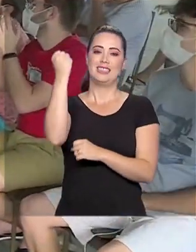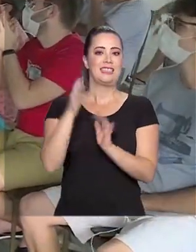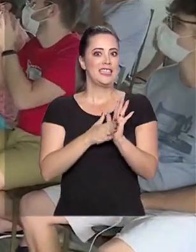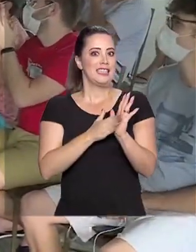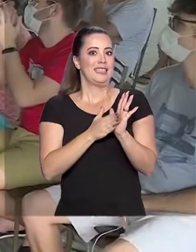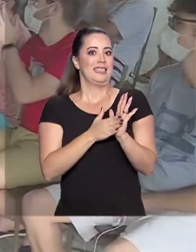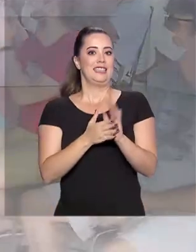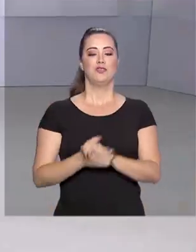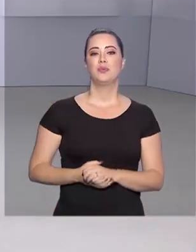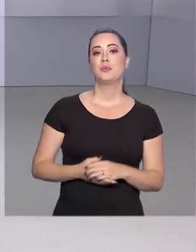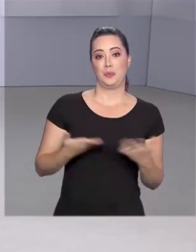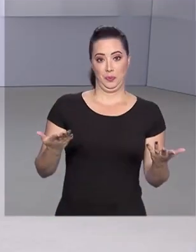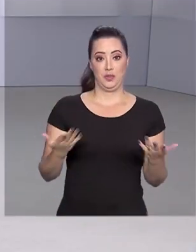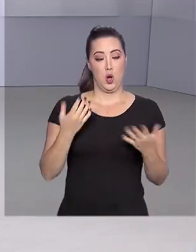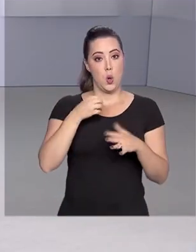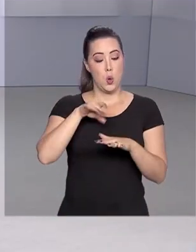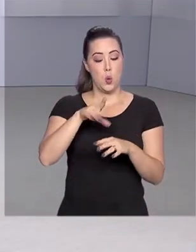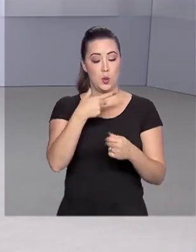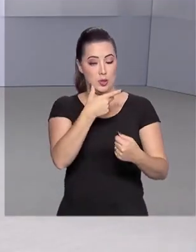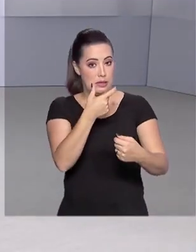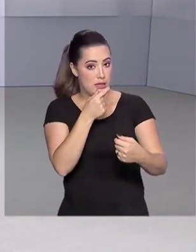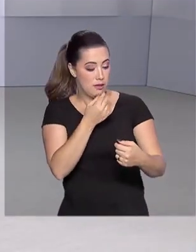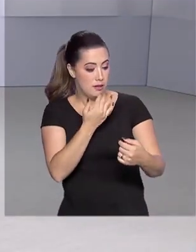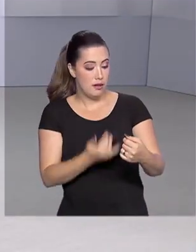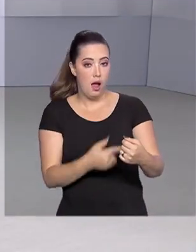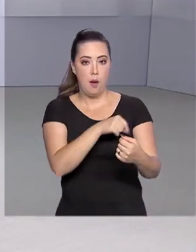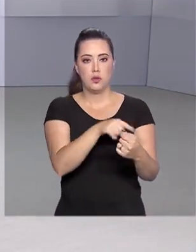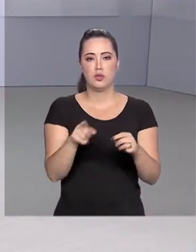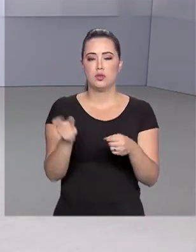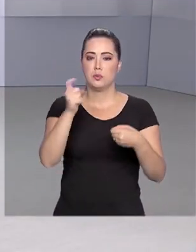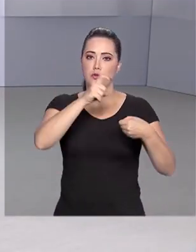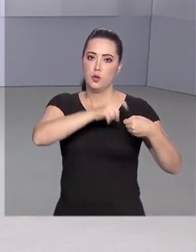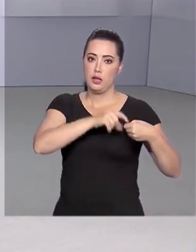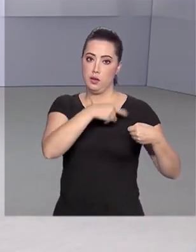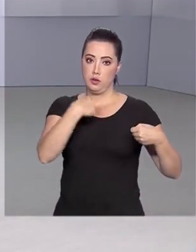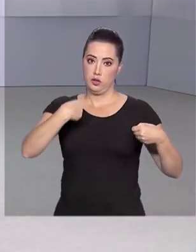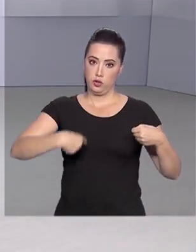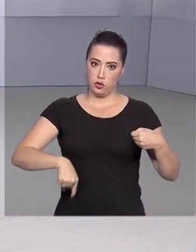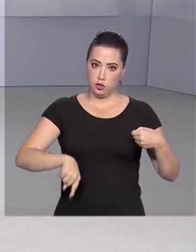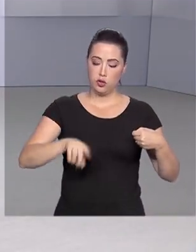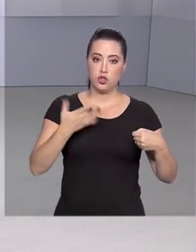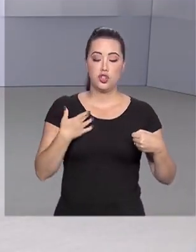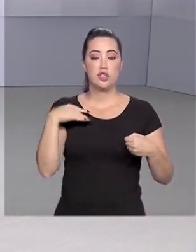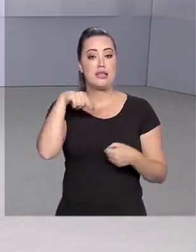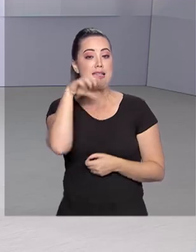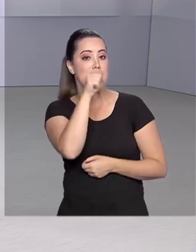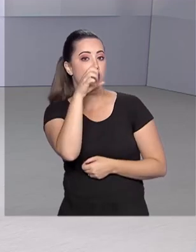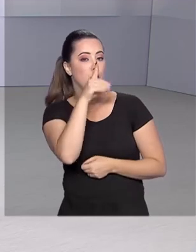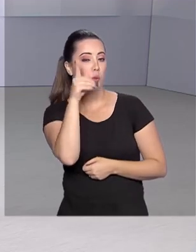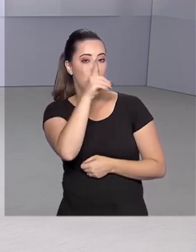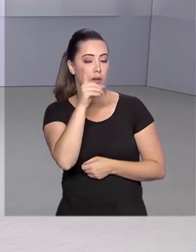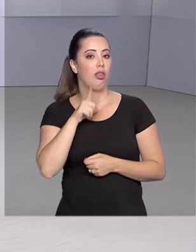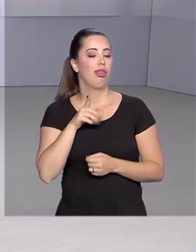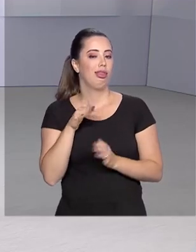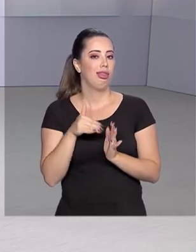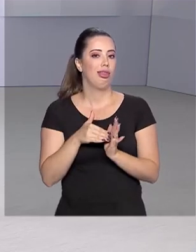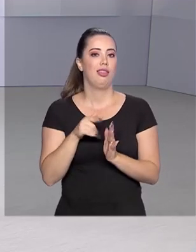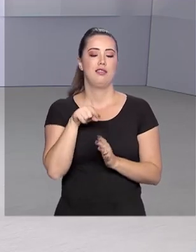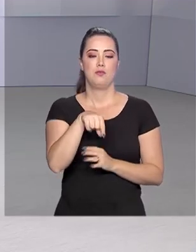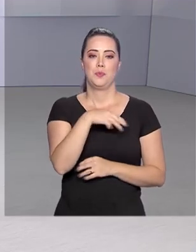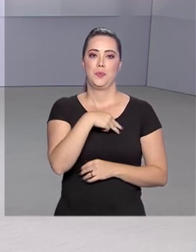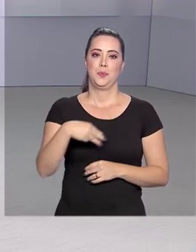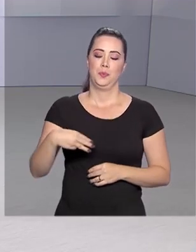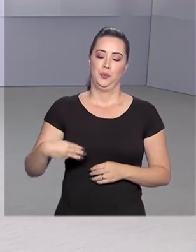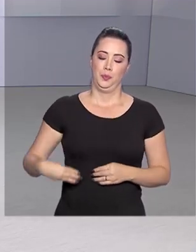aplausos. Os últimos exames de sangue nos repatriados da China serão coletados neste final de semana, segundo o